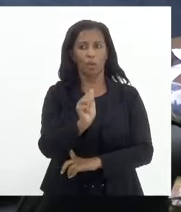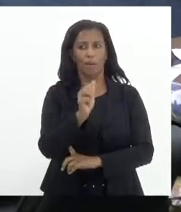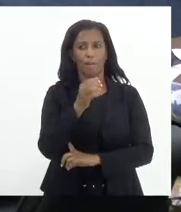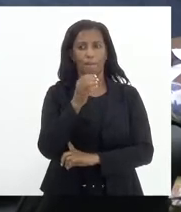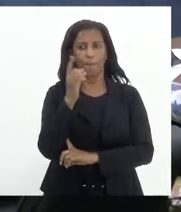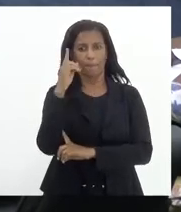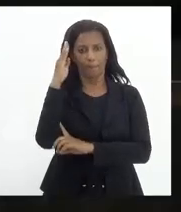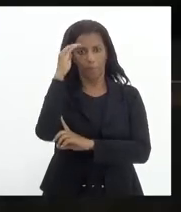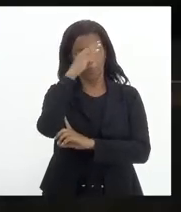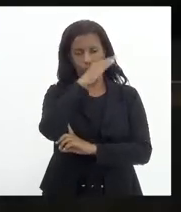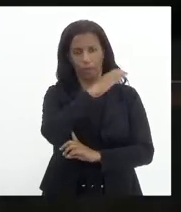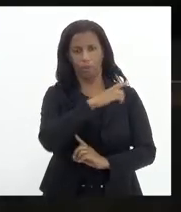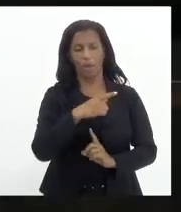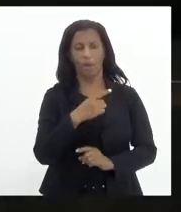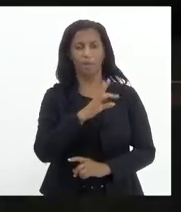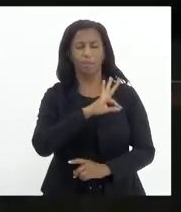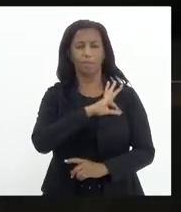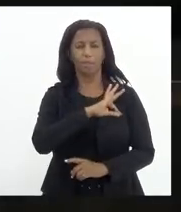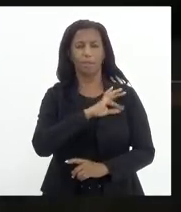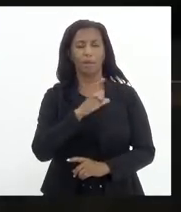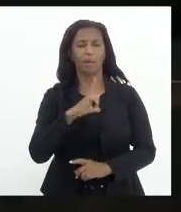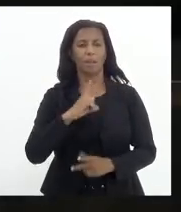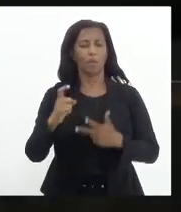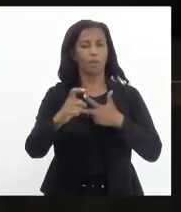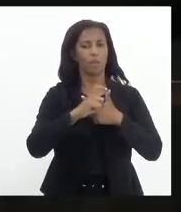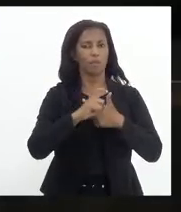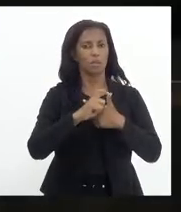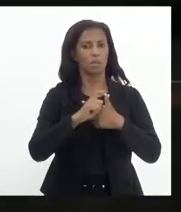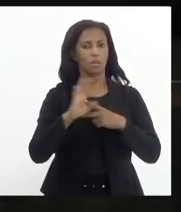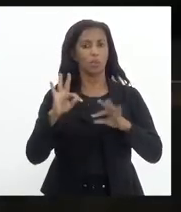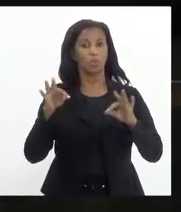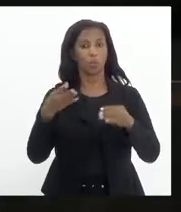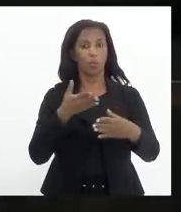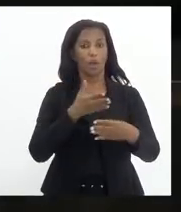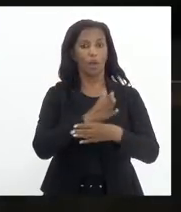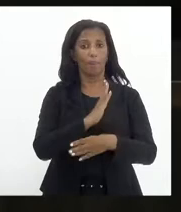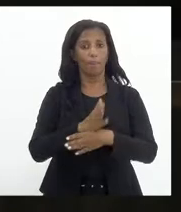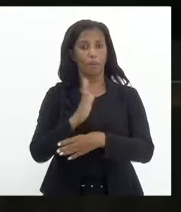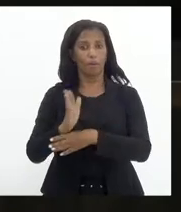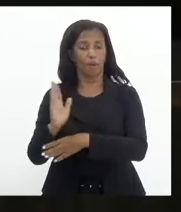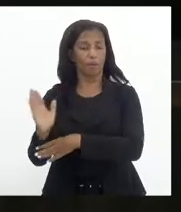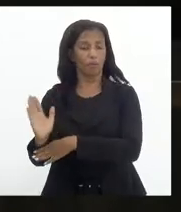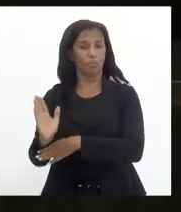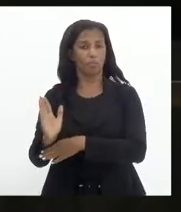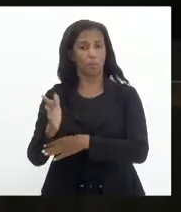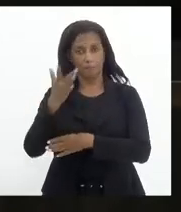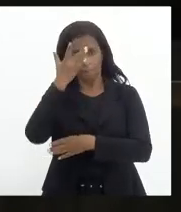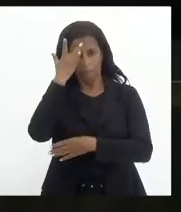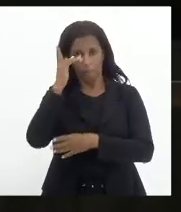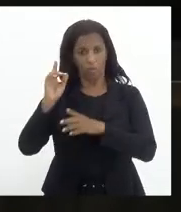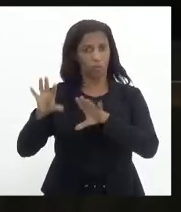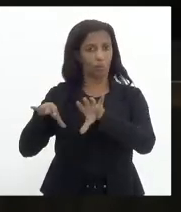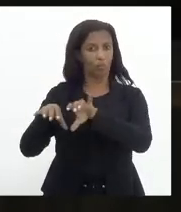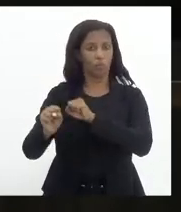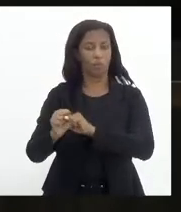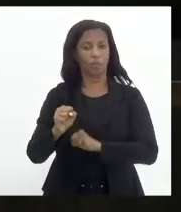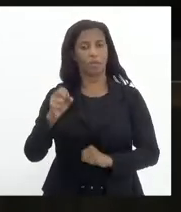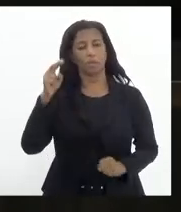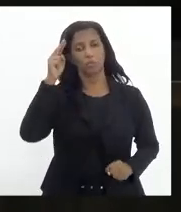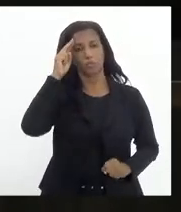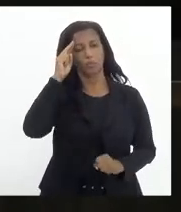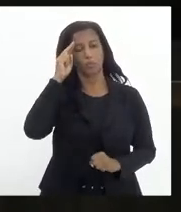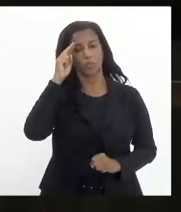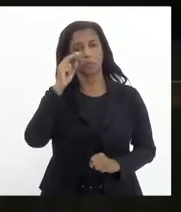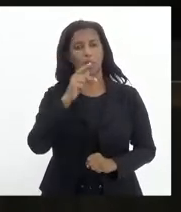Dauari e Marta Rocha, que autoriza o Poder Executivo a convocar todos os aprovados no concurso para admissão ao curso de formação de soldados da Polícia